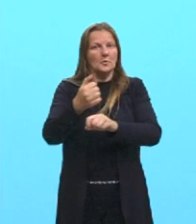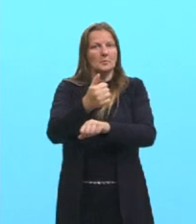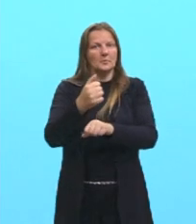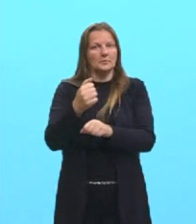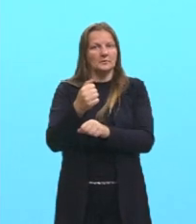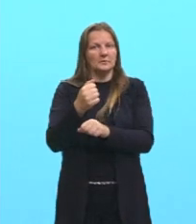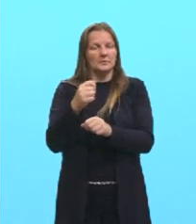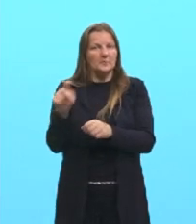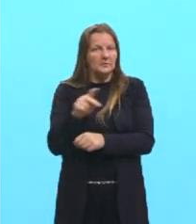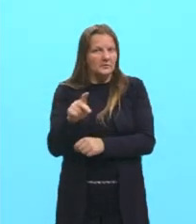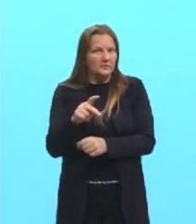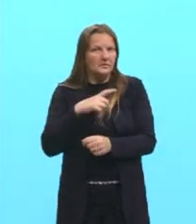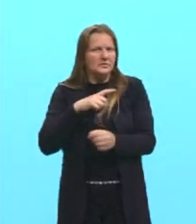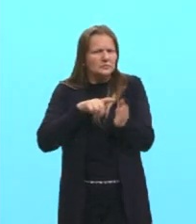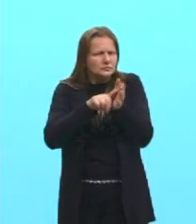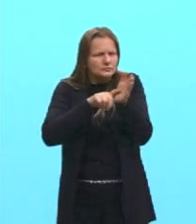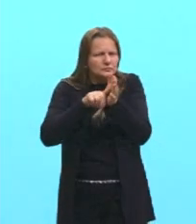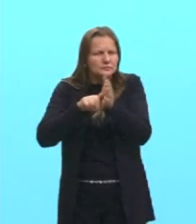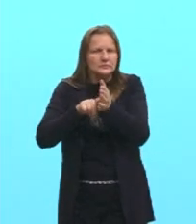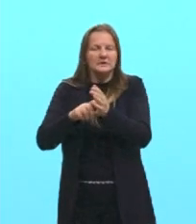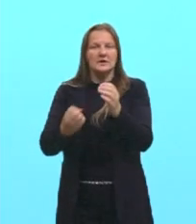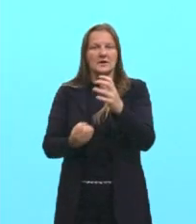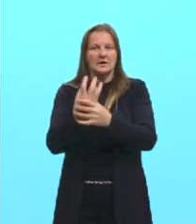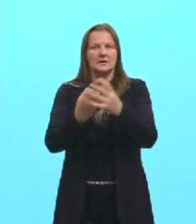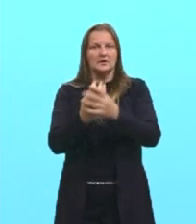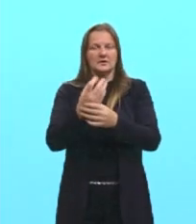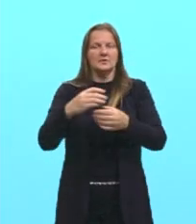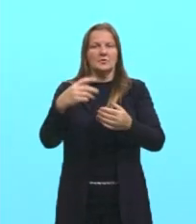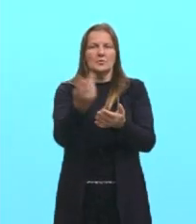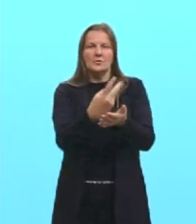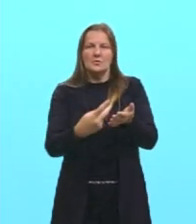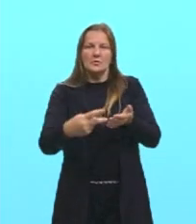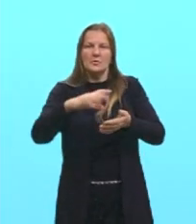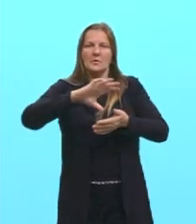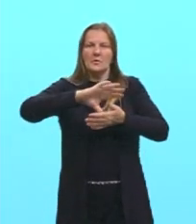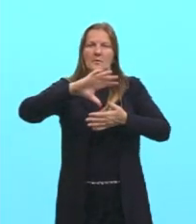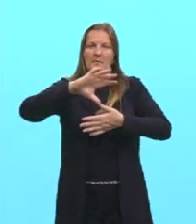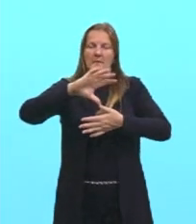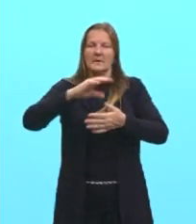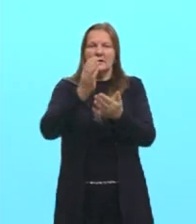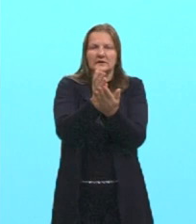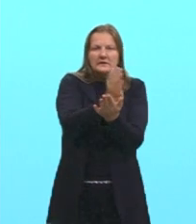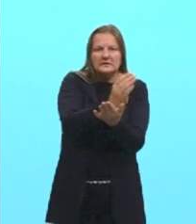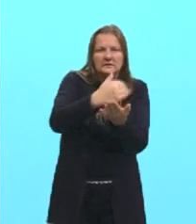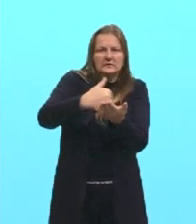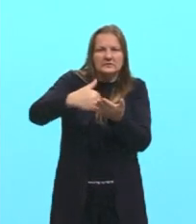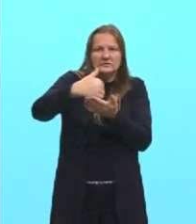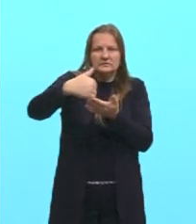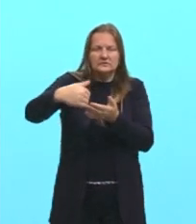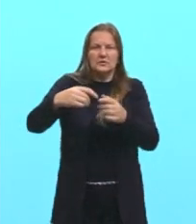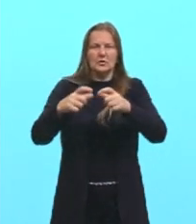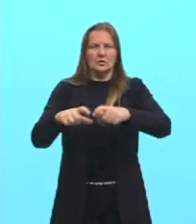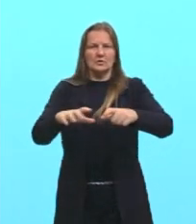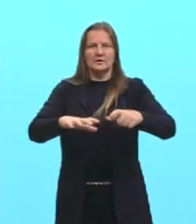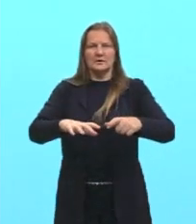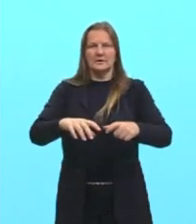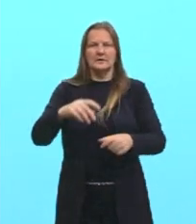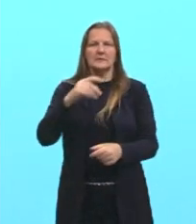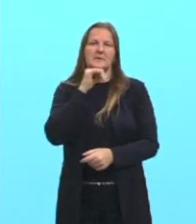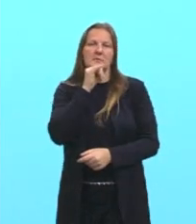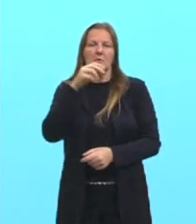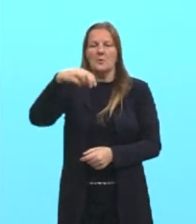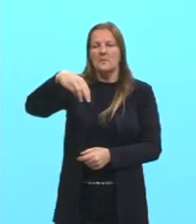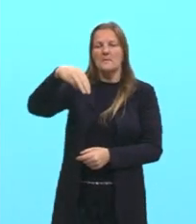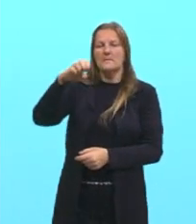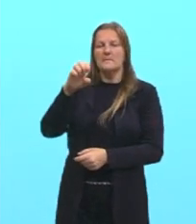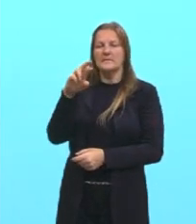vão utilizar esse recurso, só que eles vão dividir justamente por local. Por exemplo, ah, planalto meridional, a